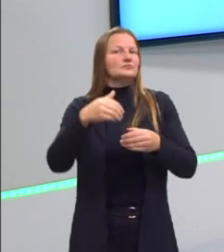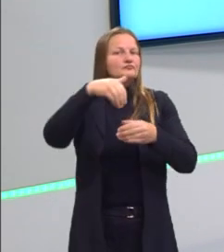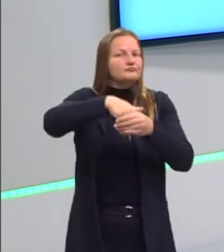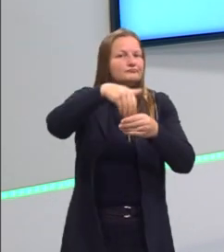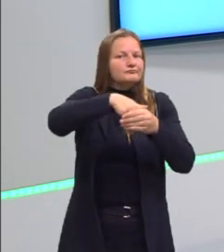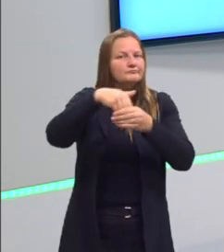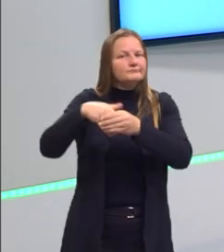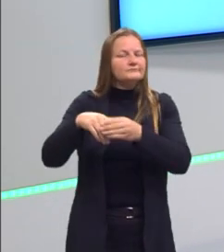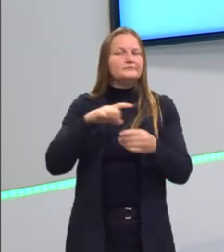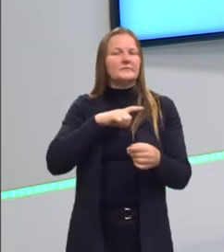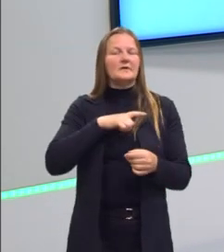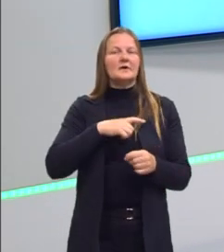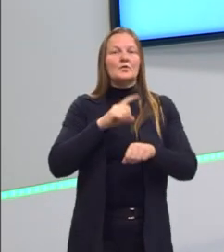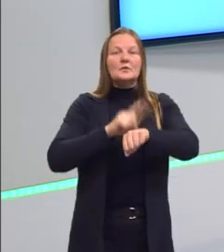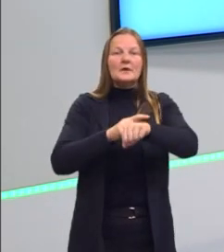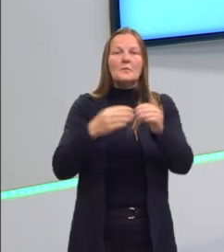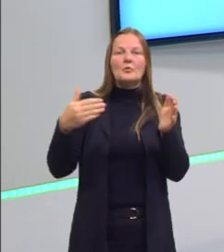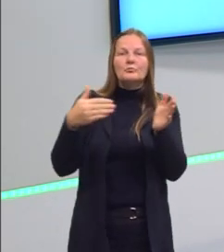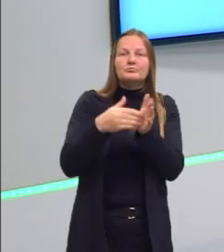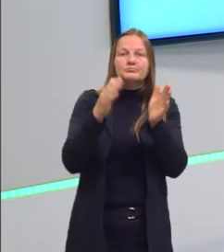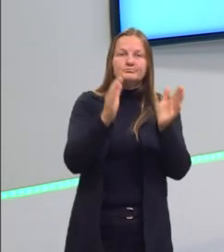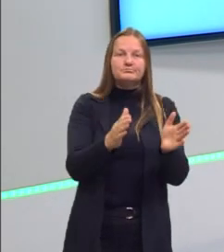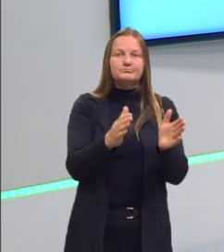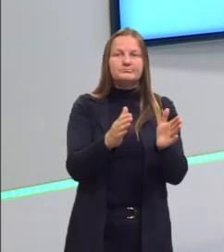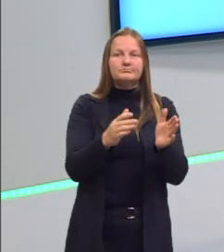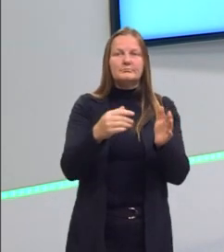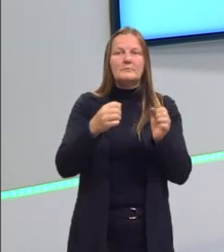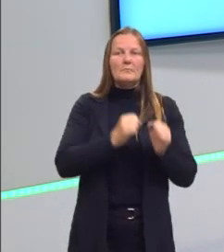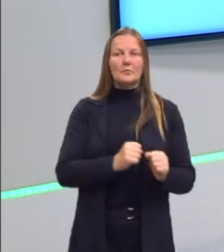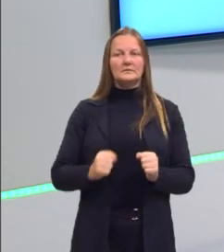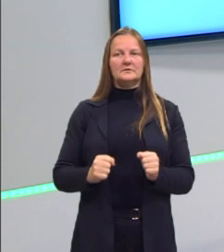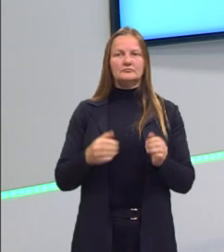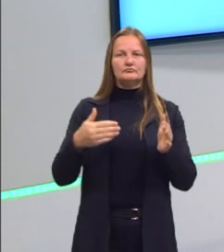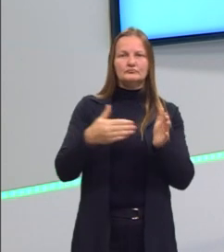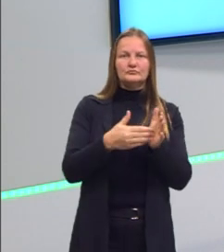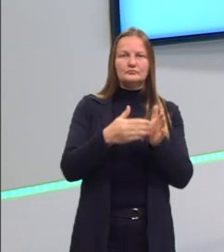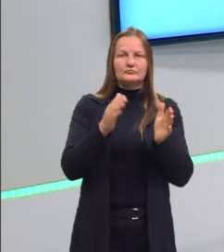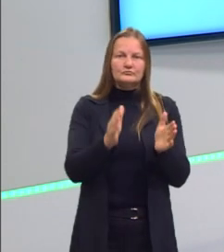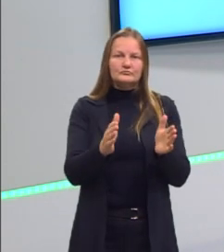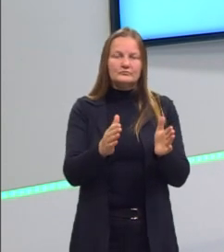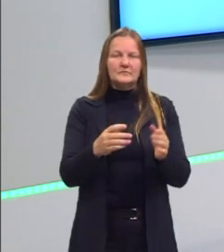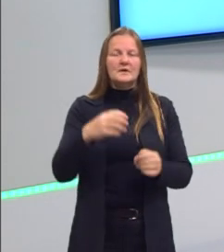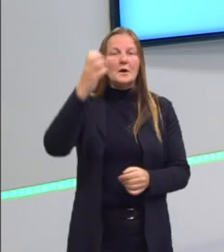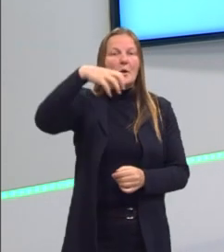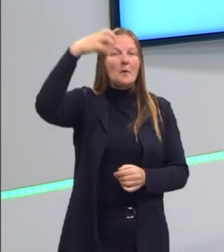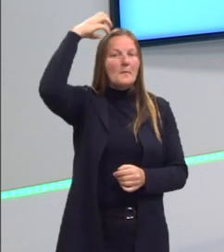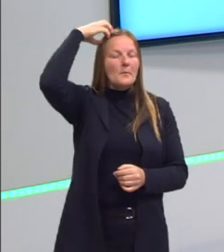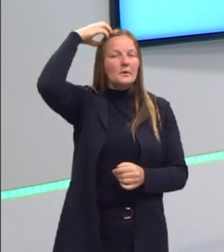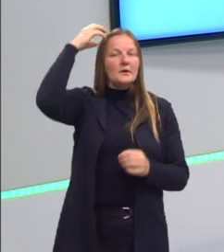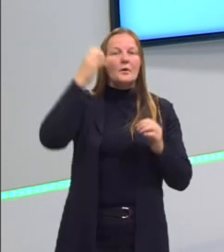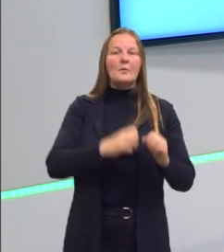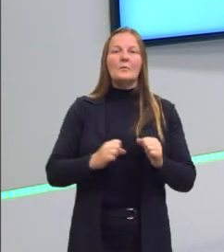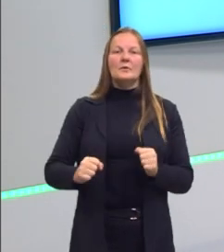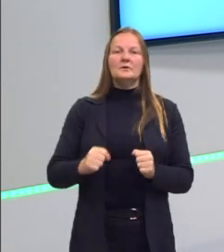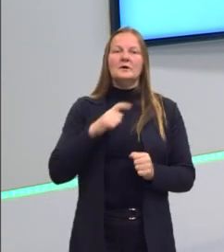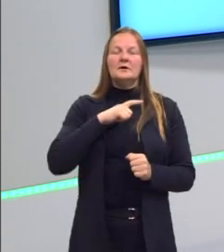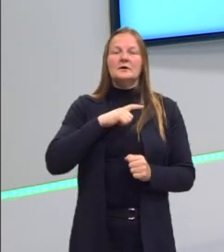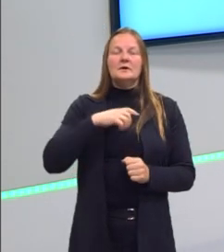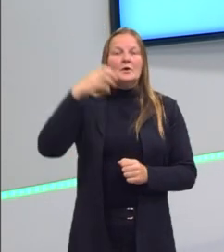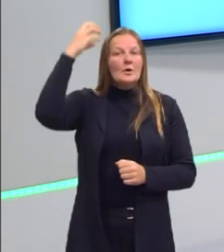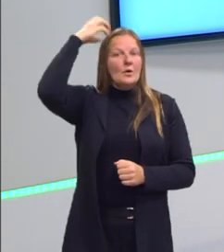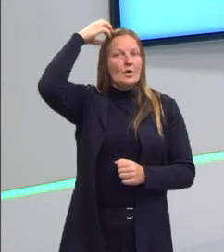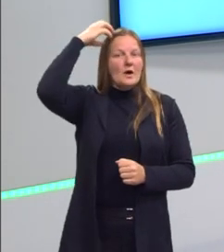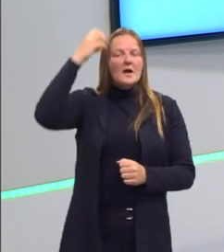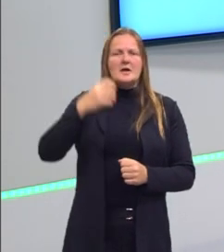governante tem um tempo determinado para ficar no poder. Além disso, na monarquia, o poder emana do rei.